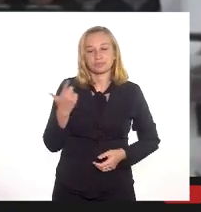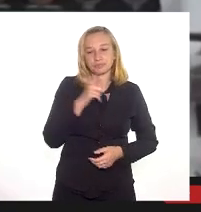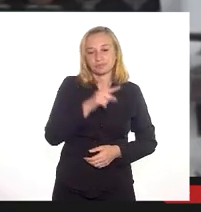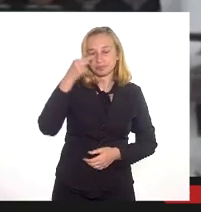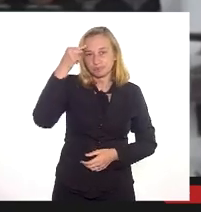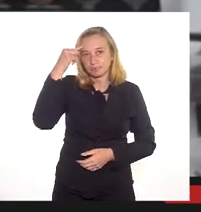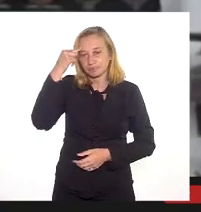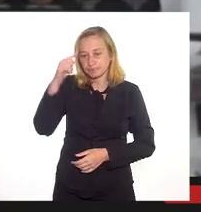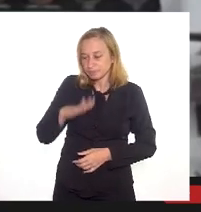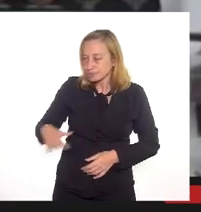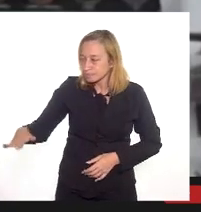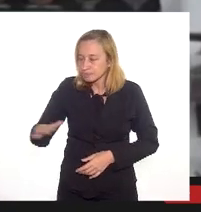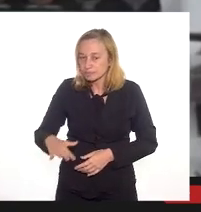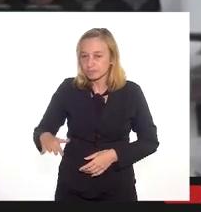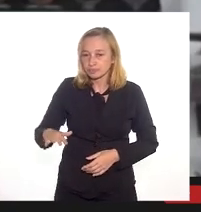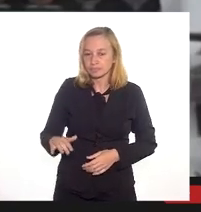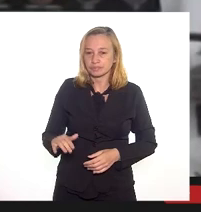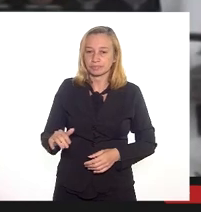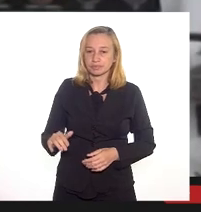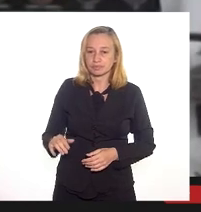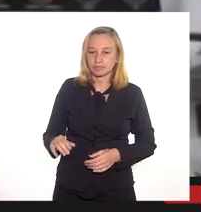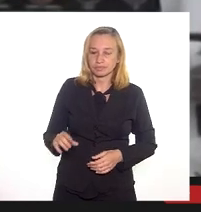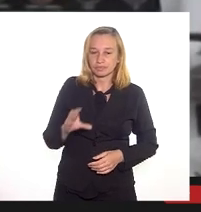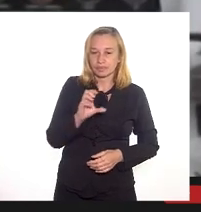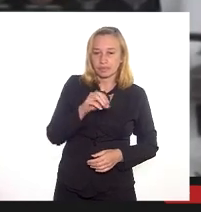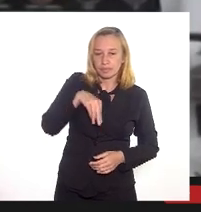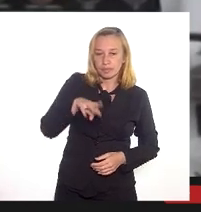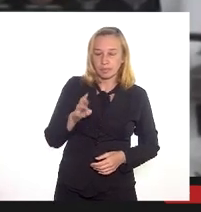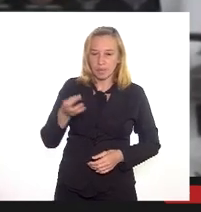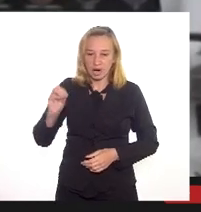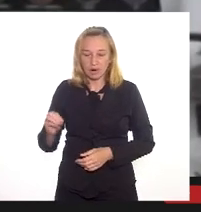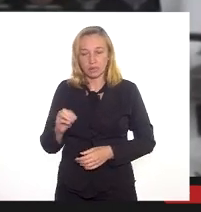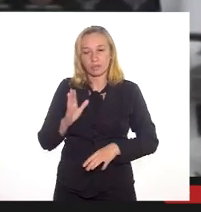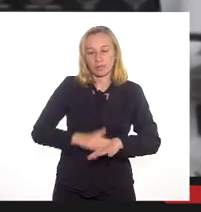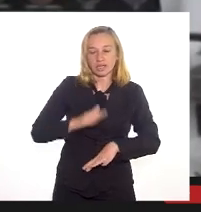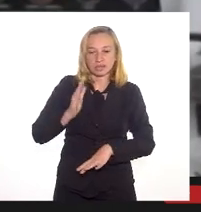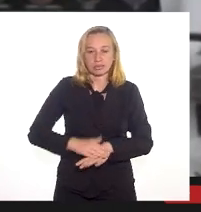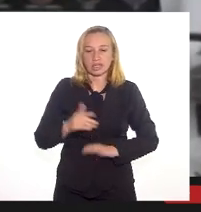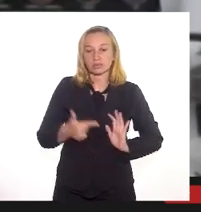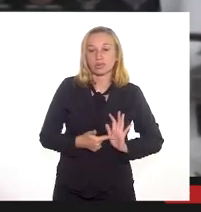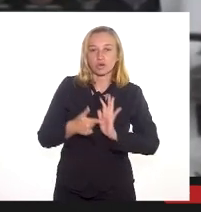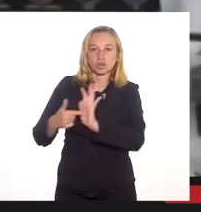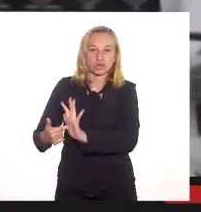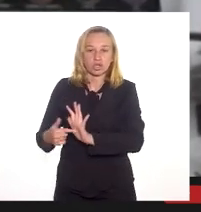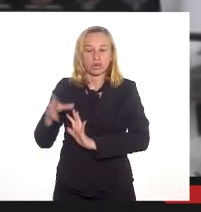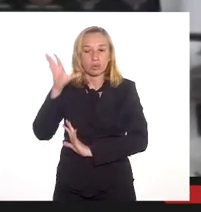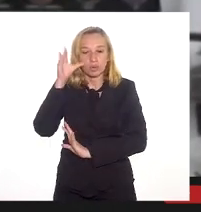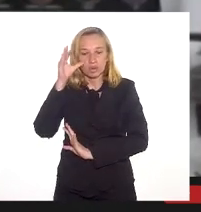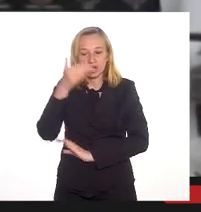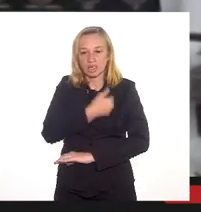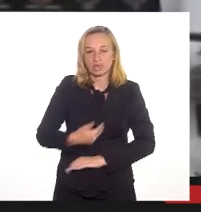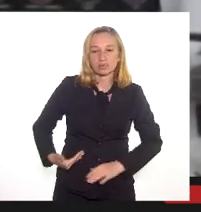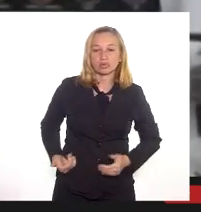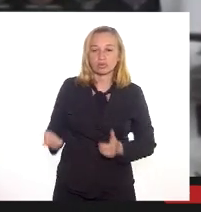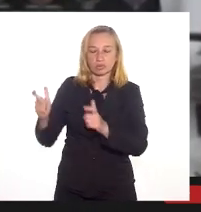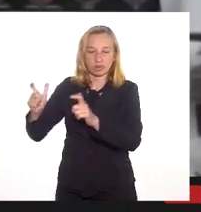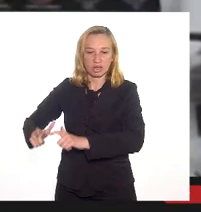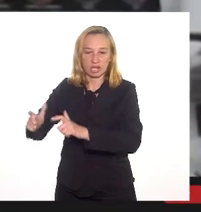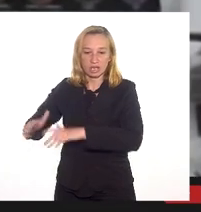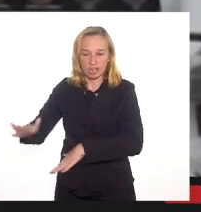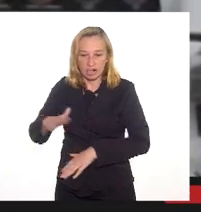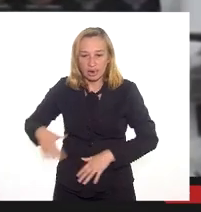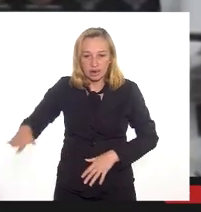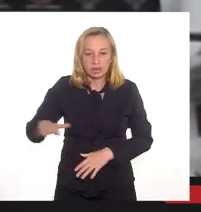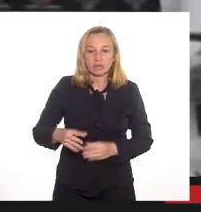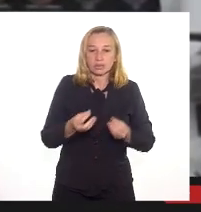pensar aquela região ali de uma forma macro e que a gente consiga cada vez mais mostrar o interesse público daquela área, porque o